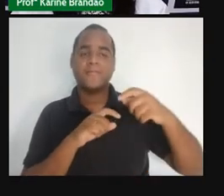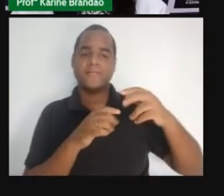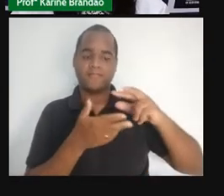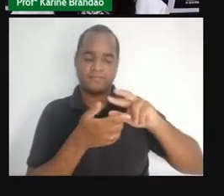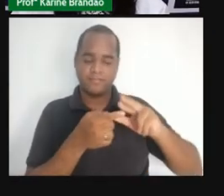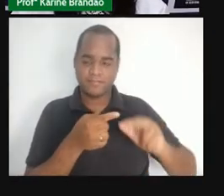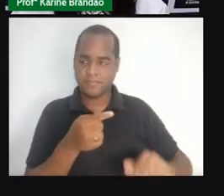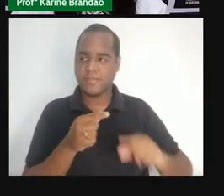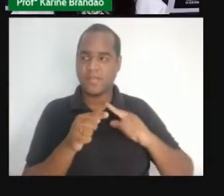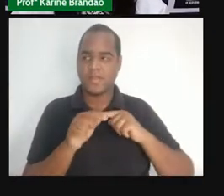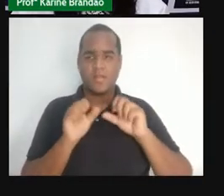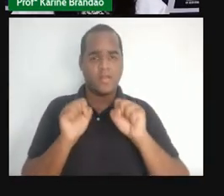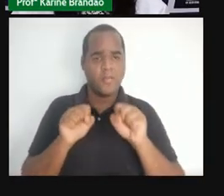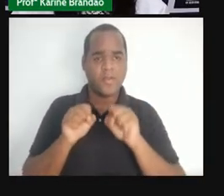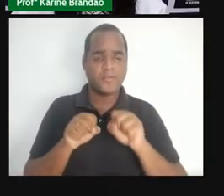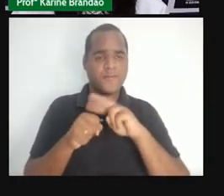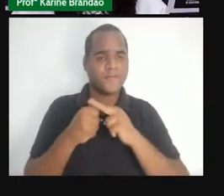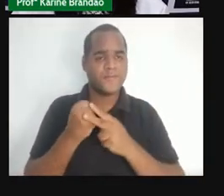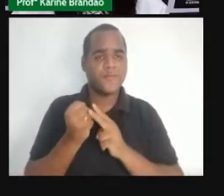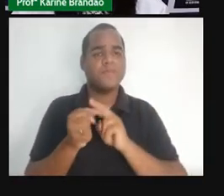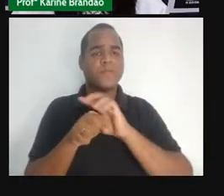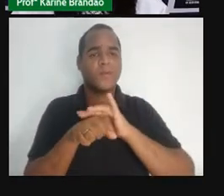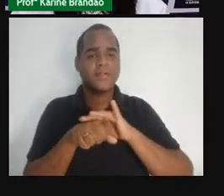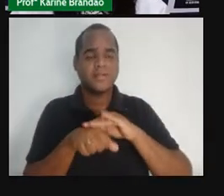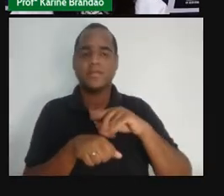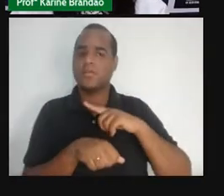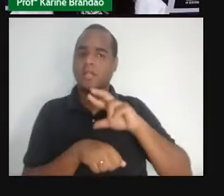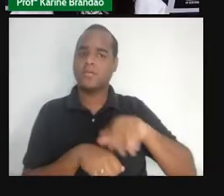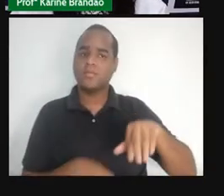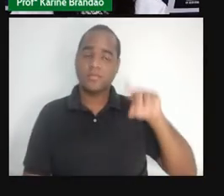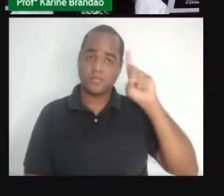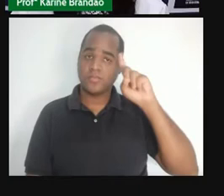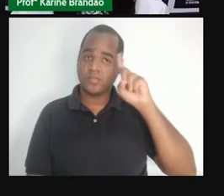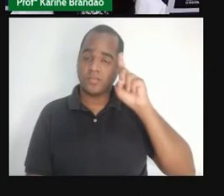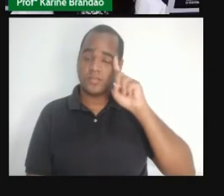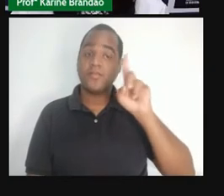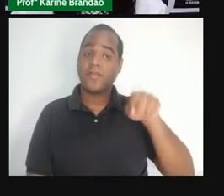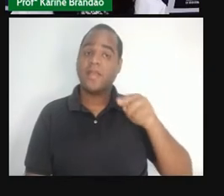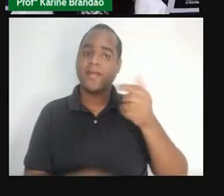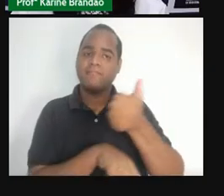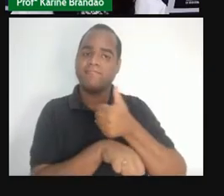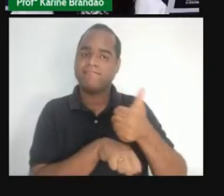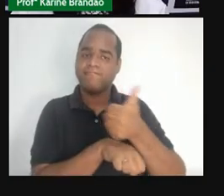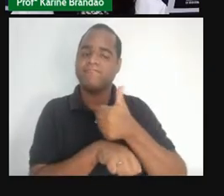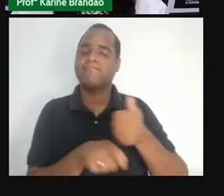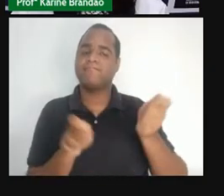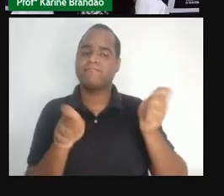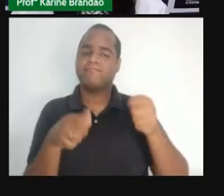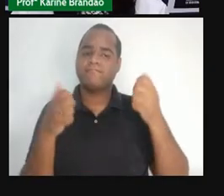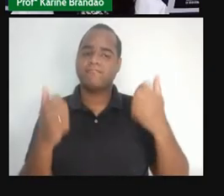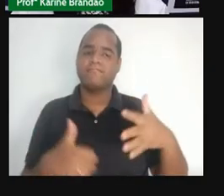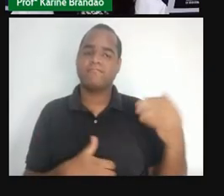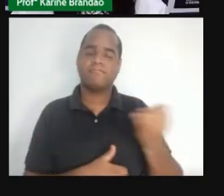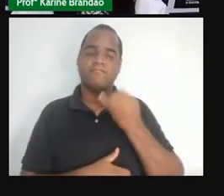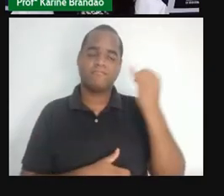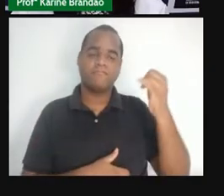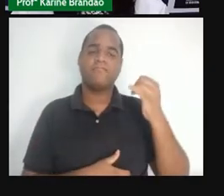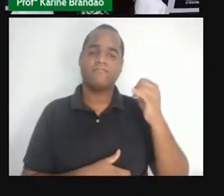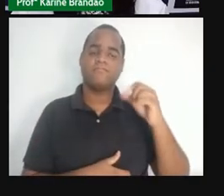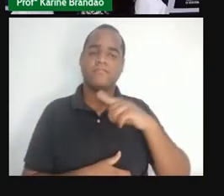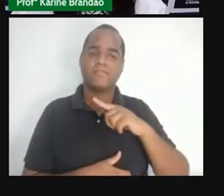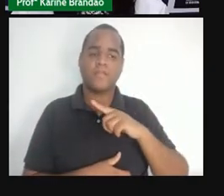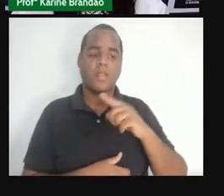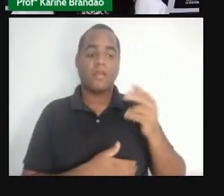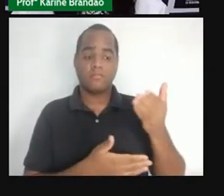com os vírus dessas doenças no dia a dia. Esses profissionais devem seguir algumas recomendações básicas de